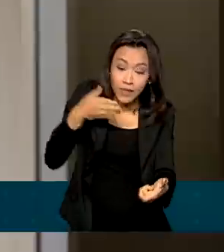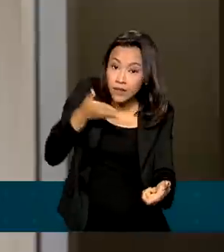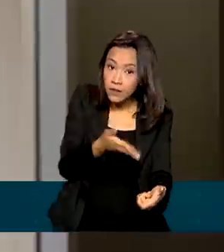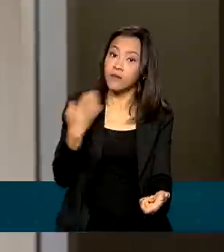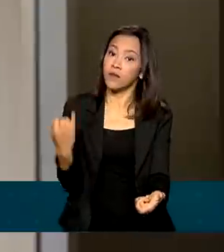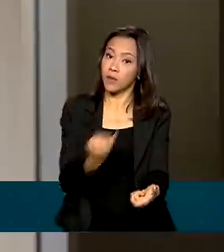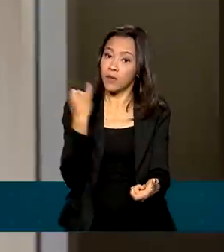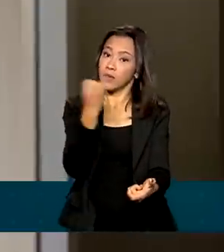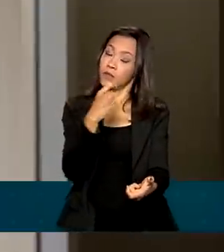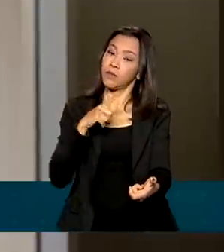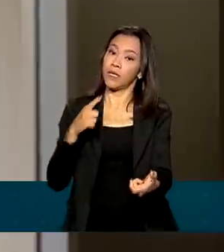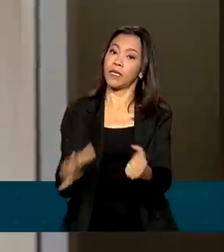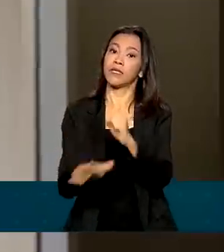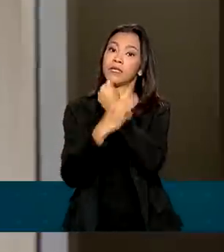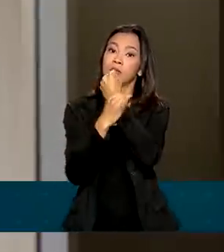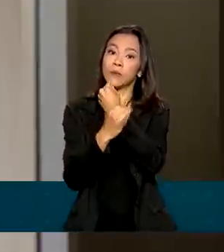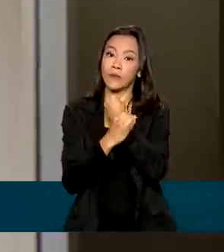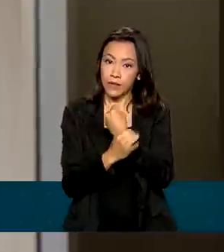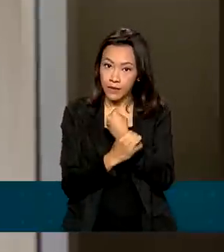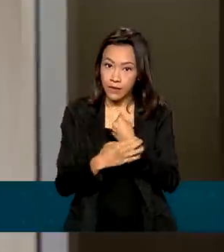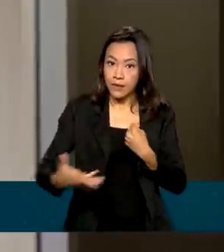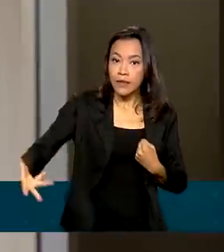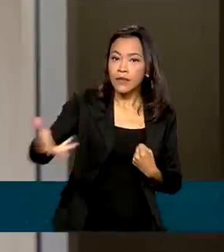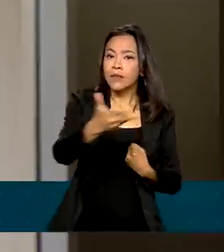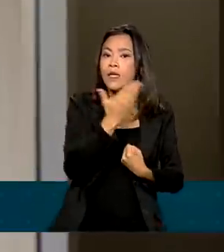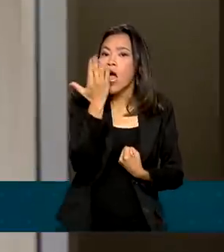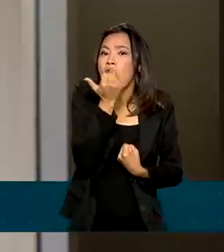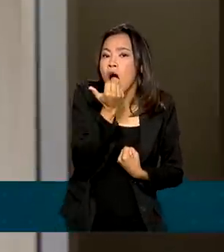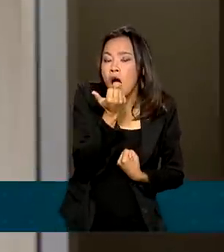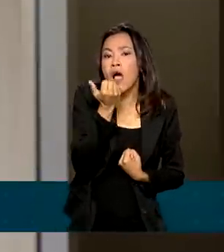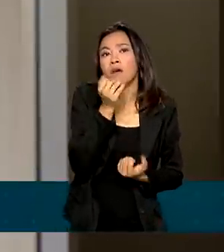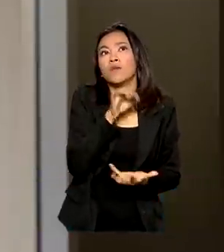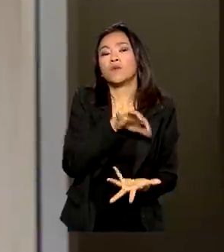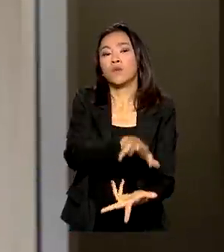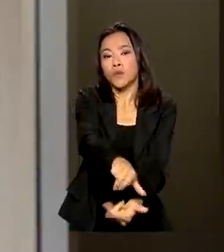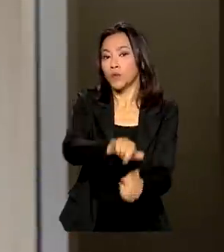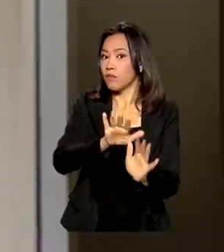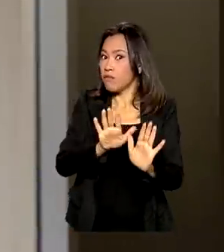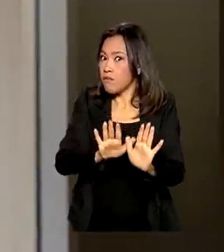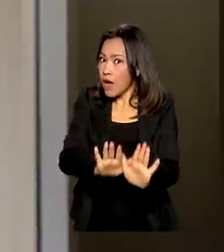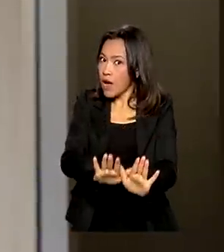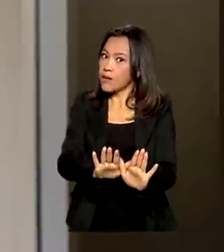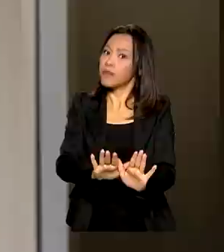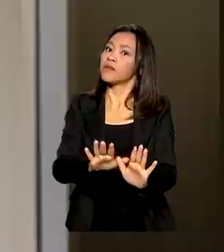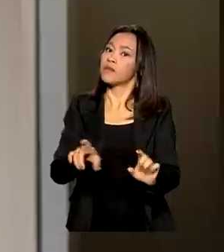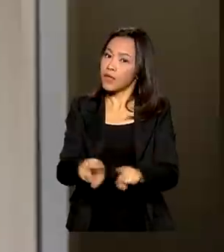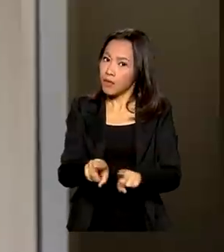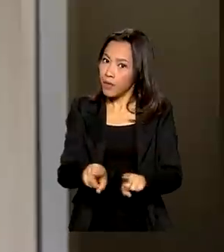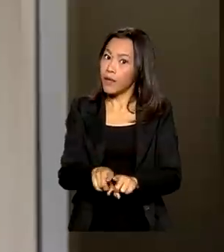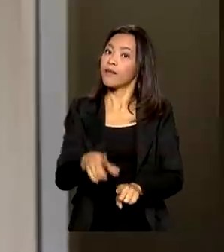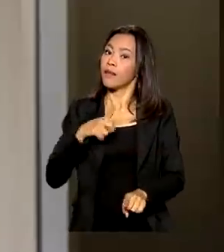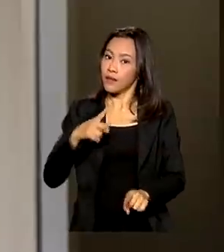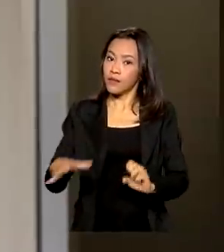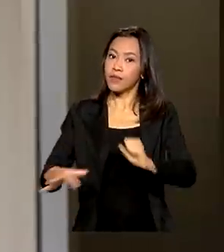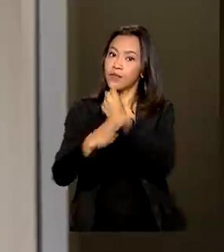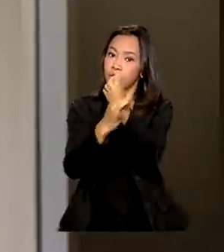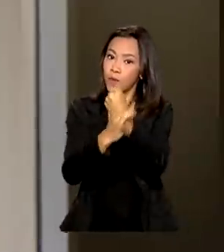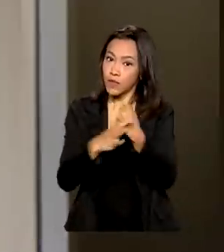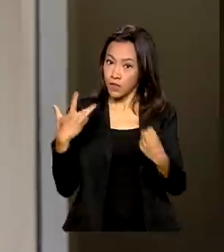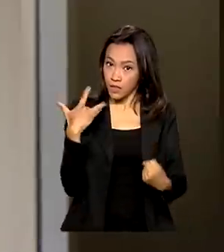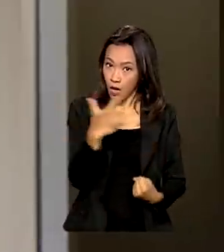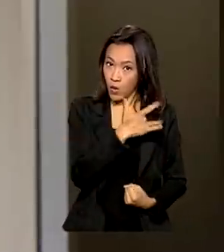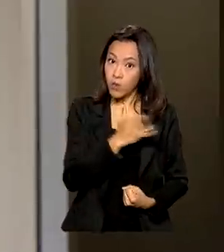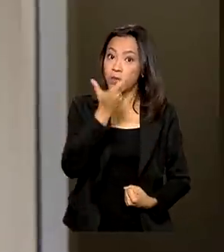garantirmos a segurança alimentar em todo o mundo, mas que é a segurança para o aplicador, para o meio